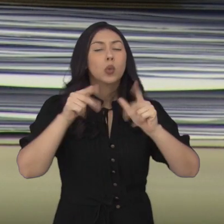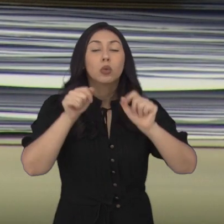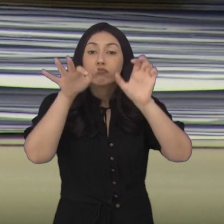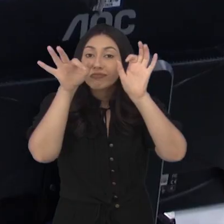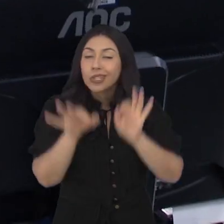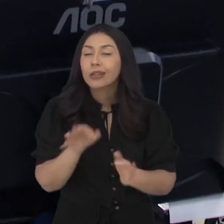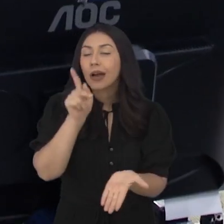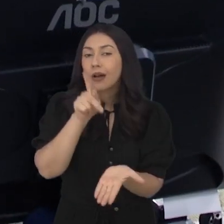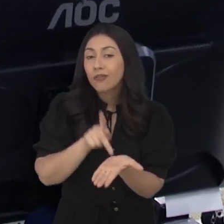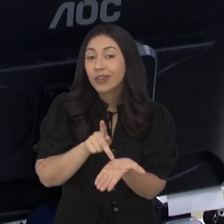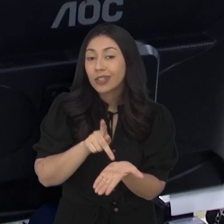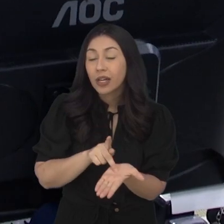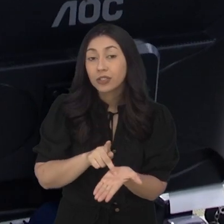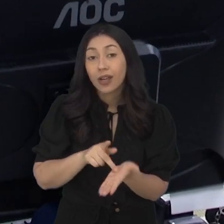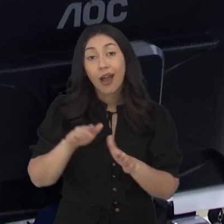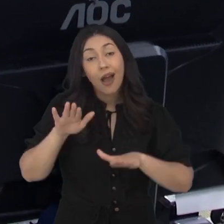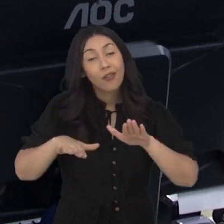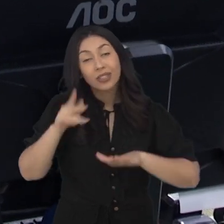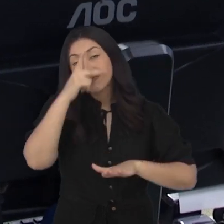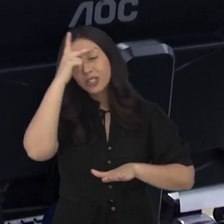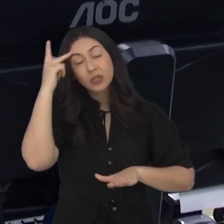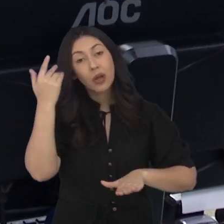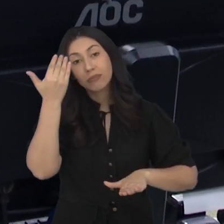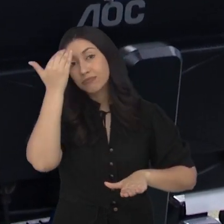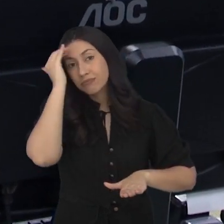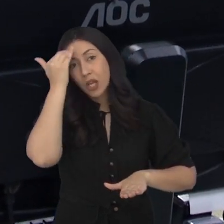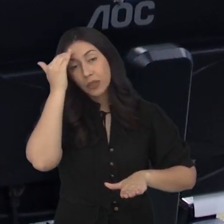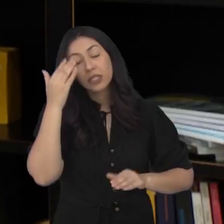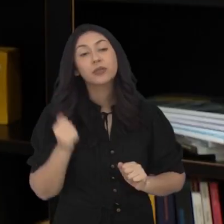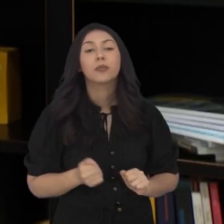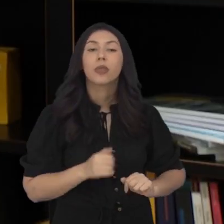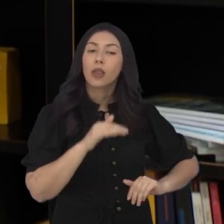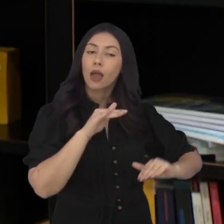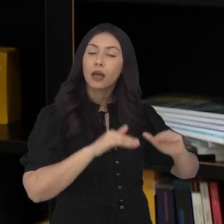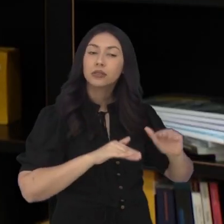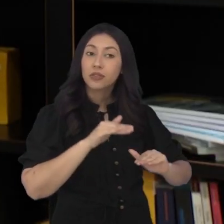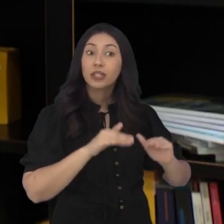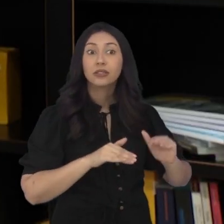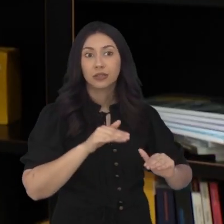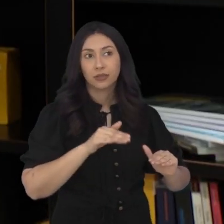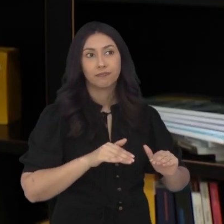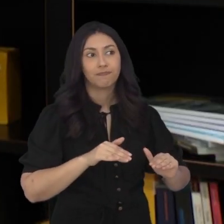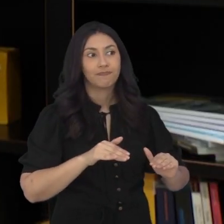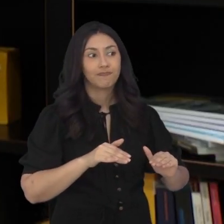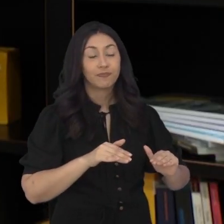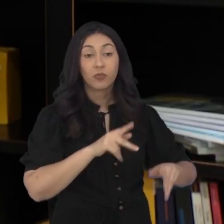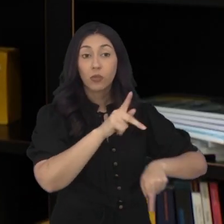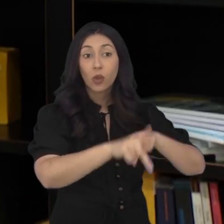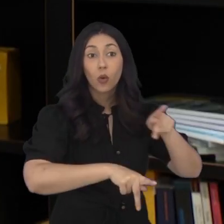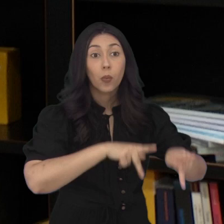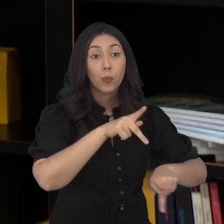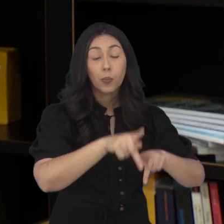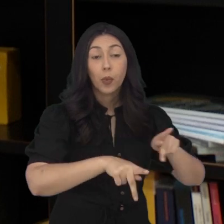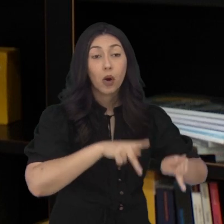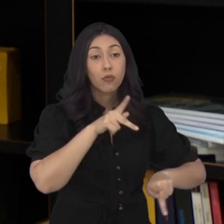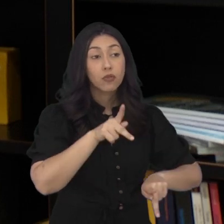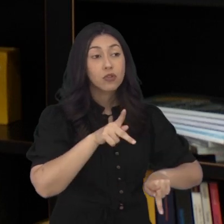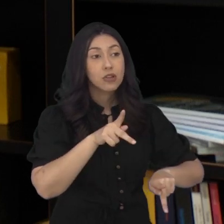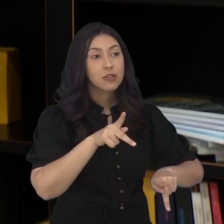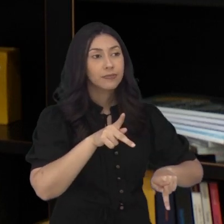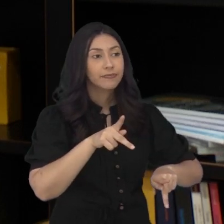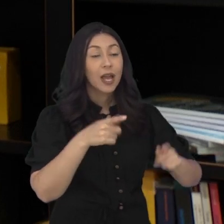que muitas vezes não são compreendidos pelos cidadãos. Às vezes a máquina exige uma